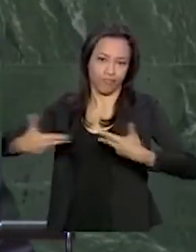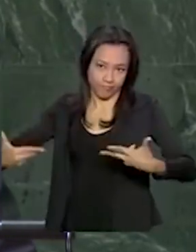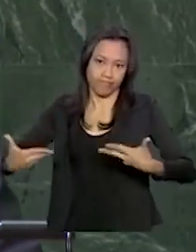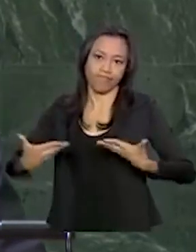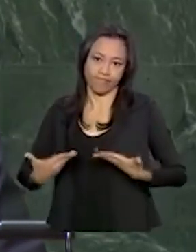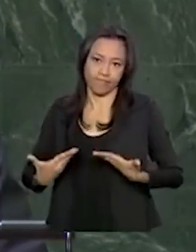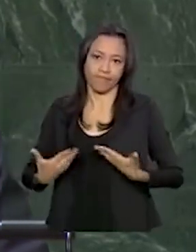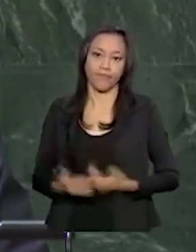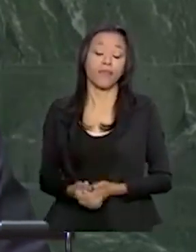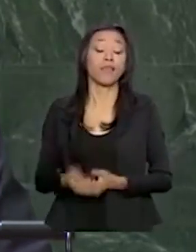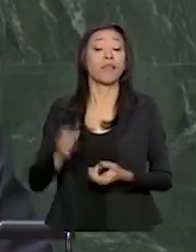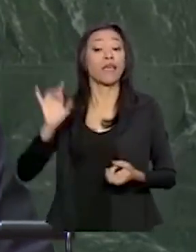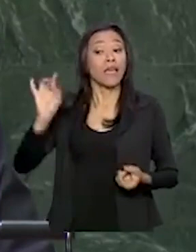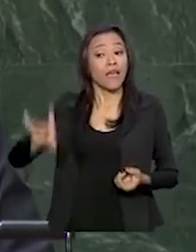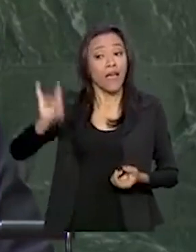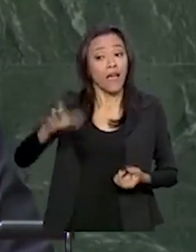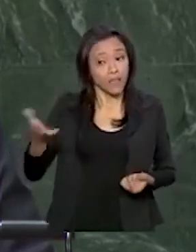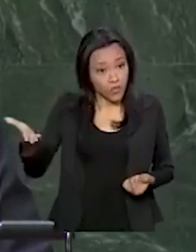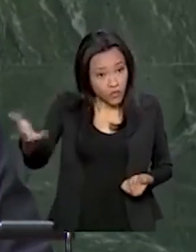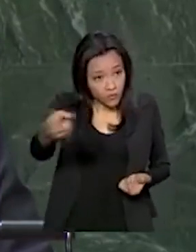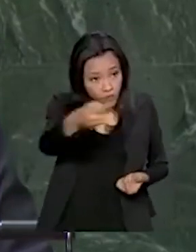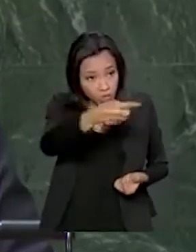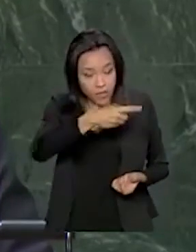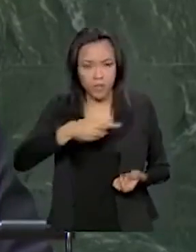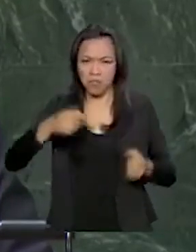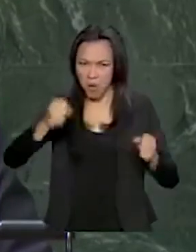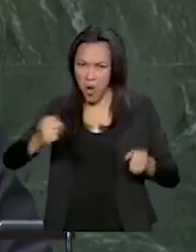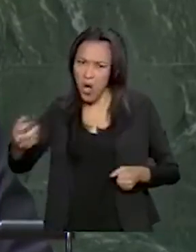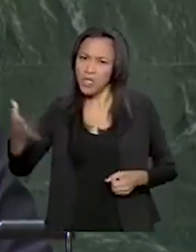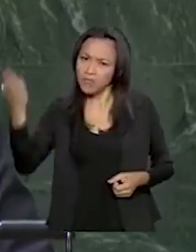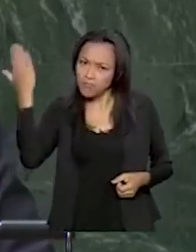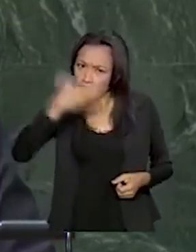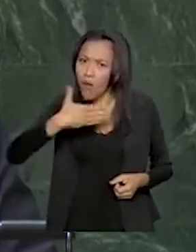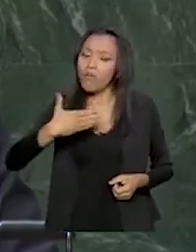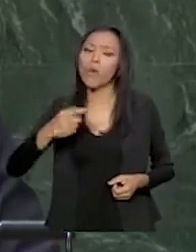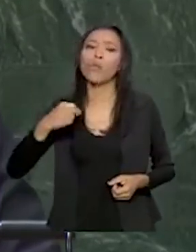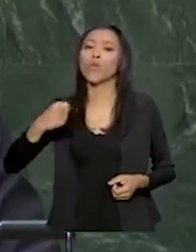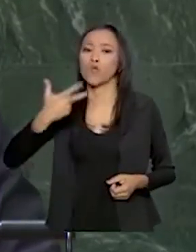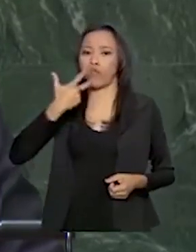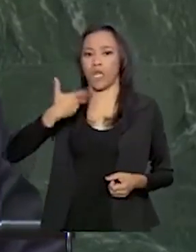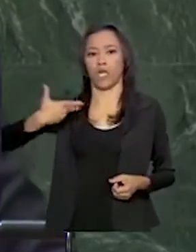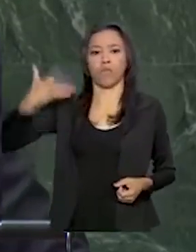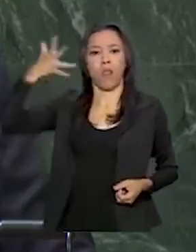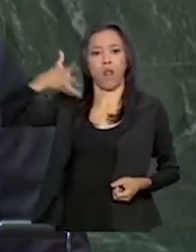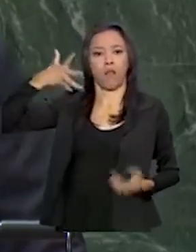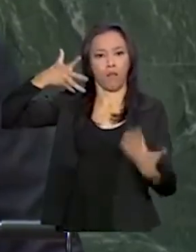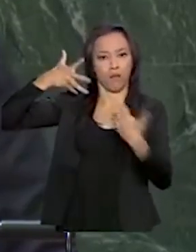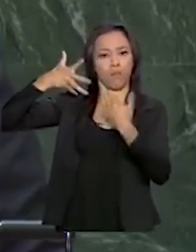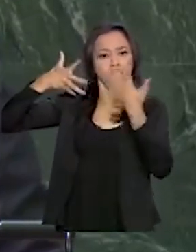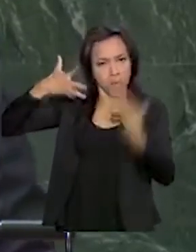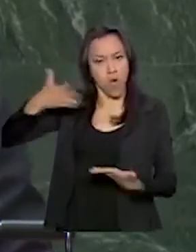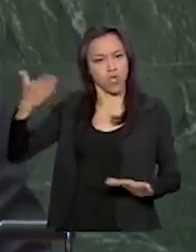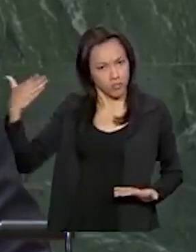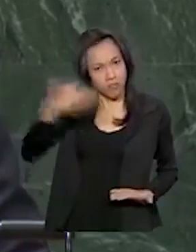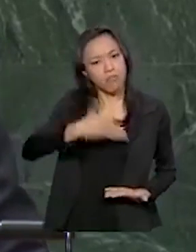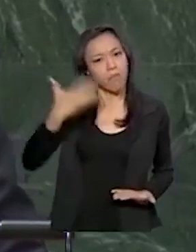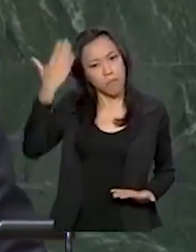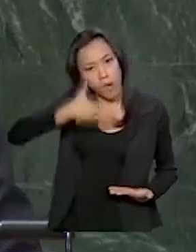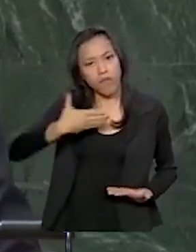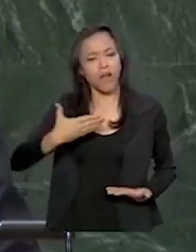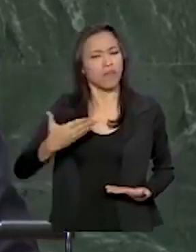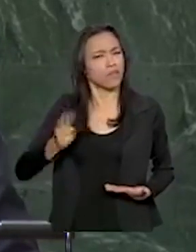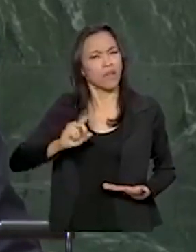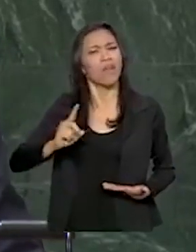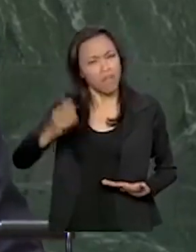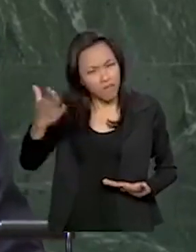Cada um de vocês pode comprovar o que estou falando agora. Não deixe de